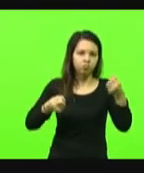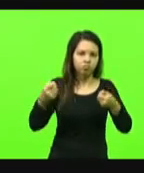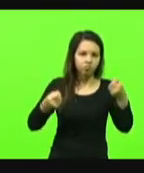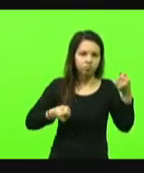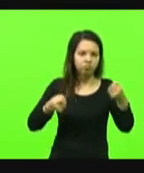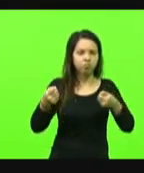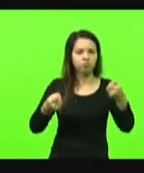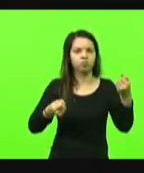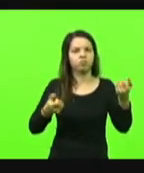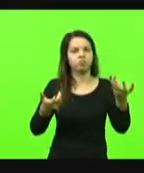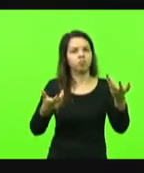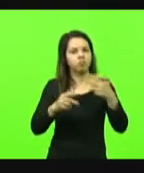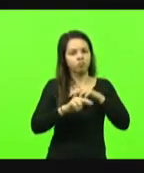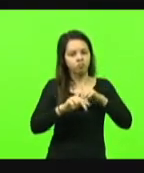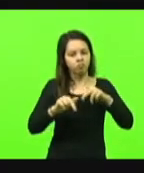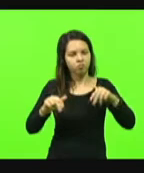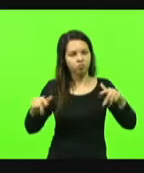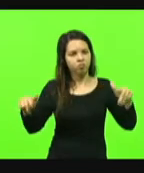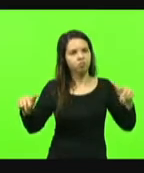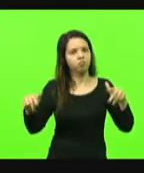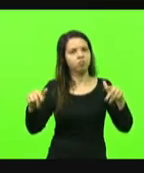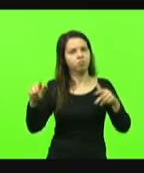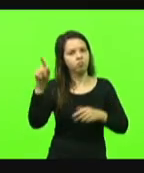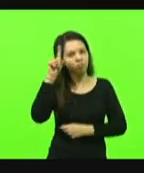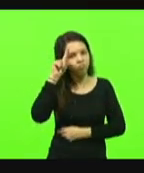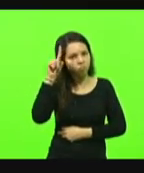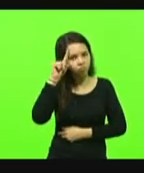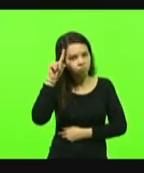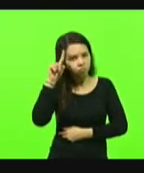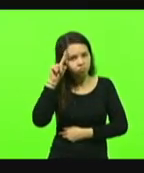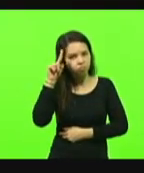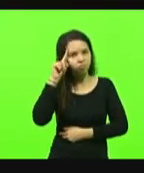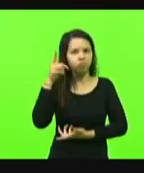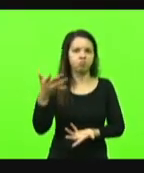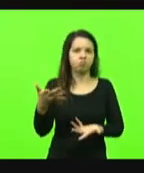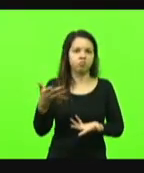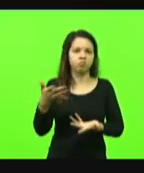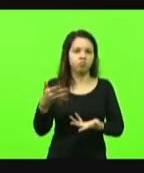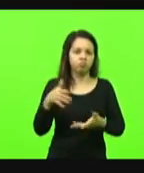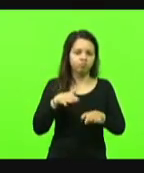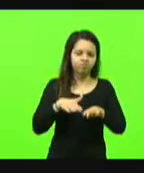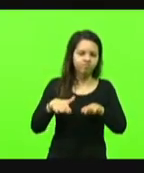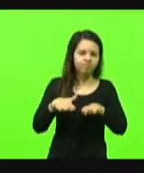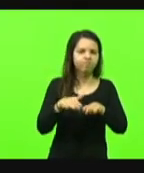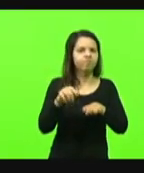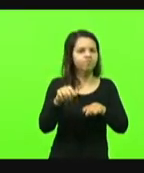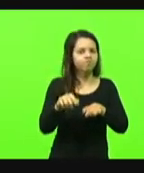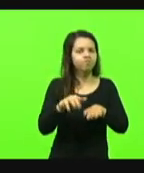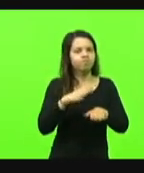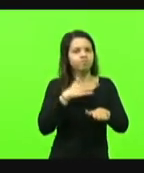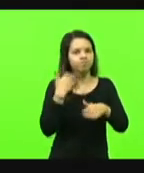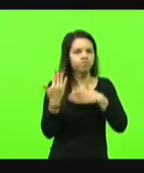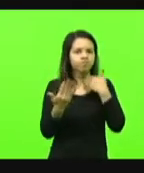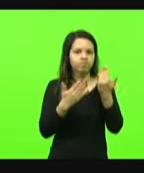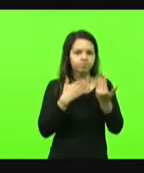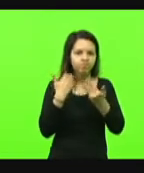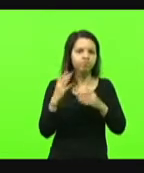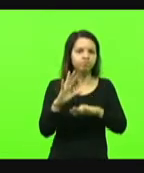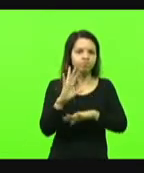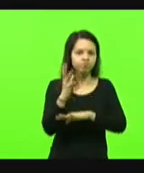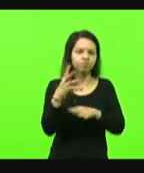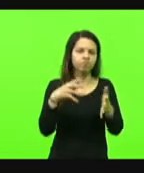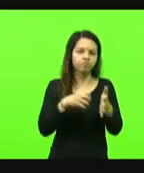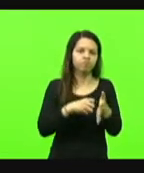economia. Todos os dias, um número grande de mortes, infelizmente, na nossa rodovia